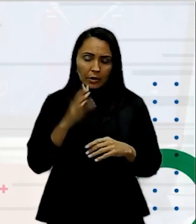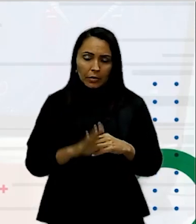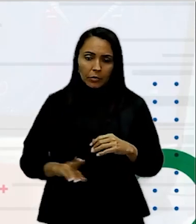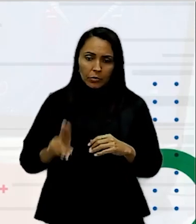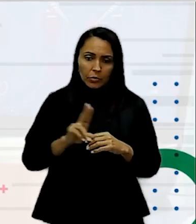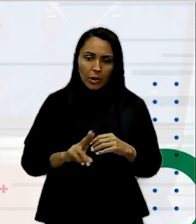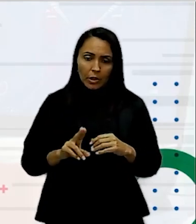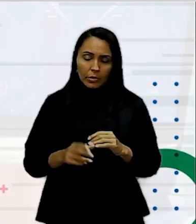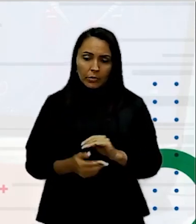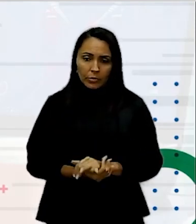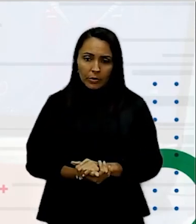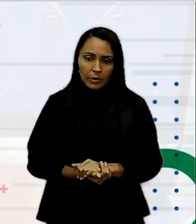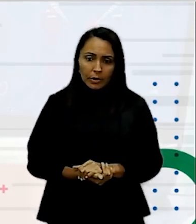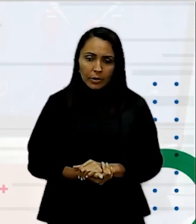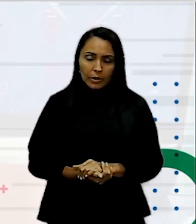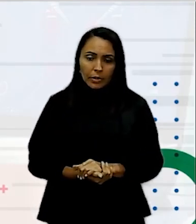usuário